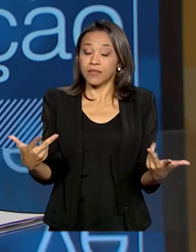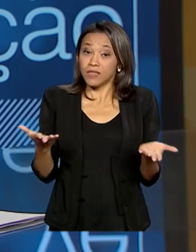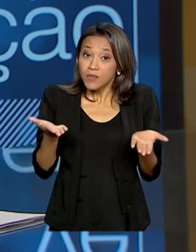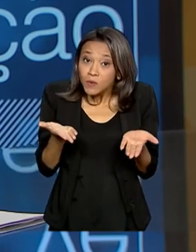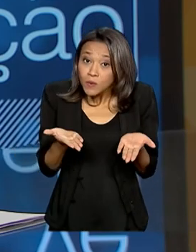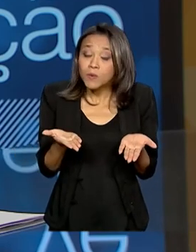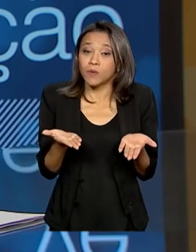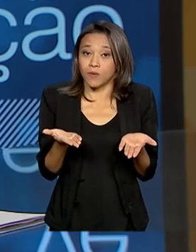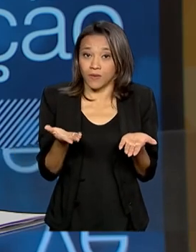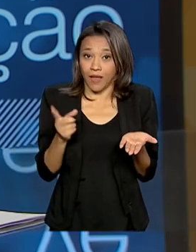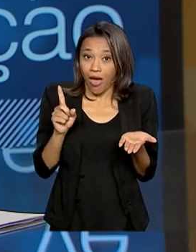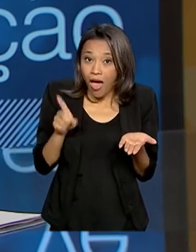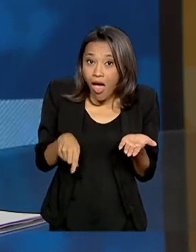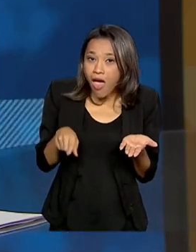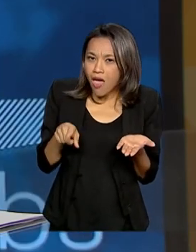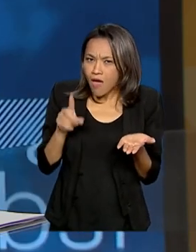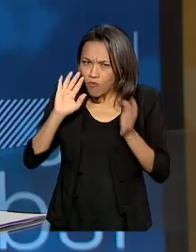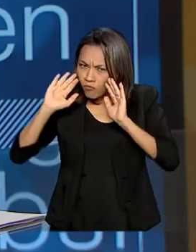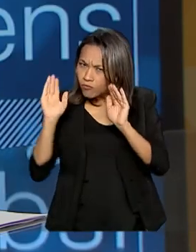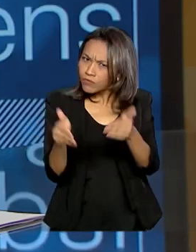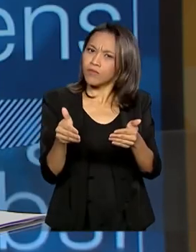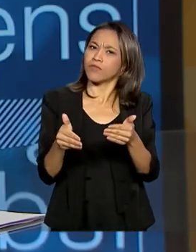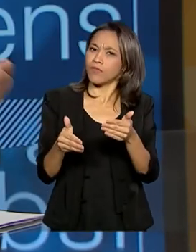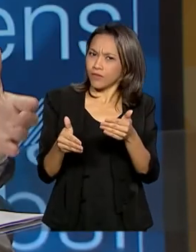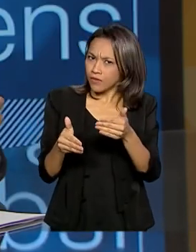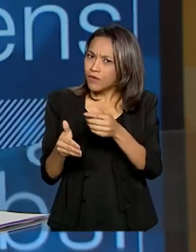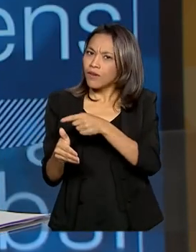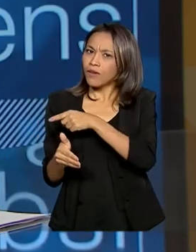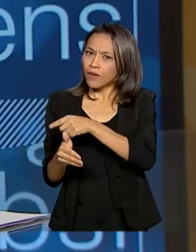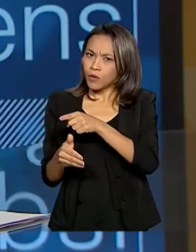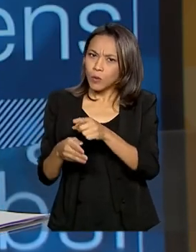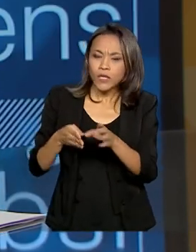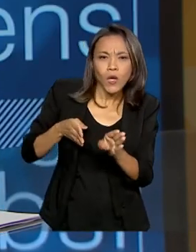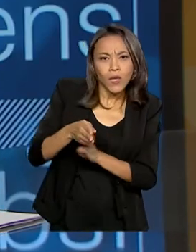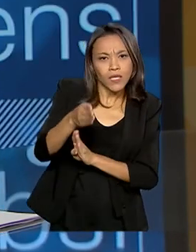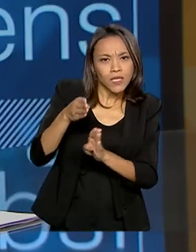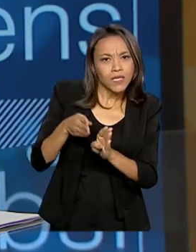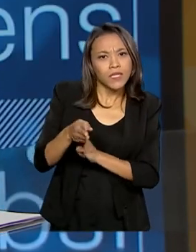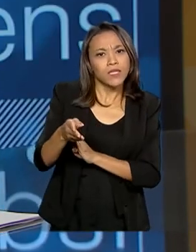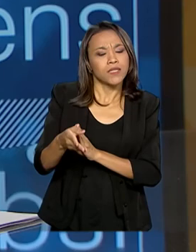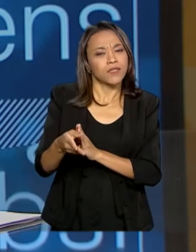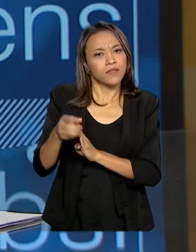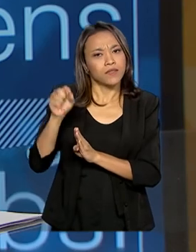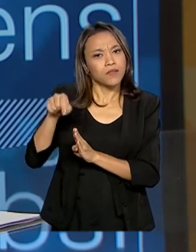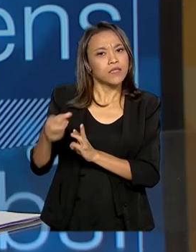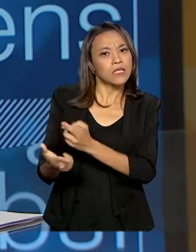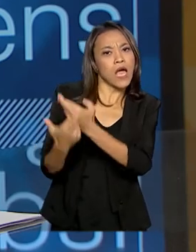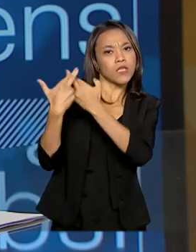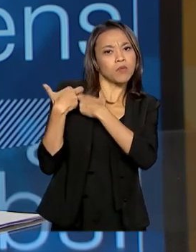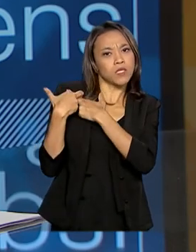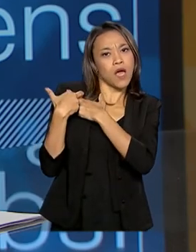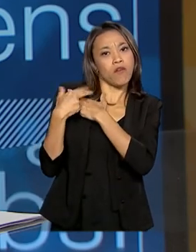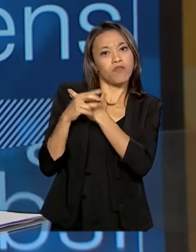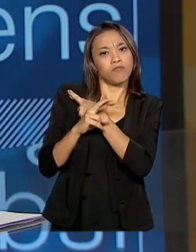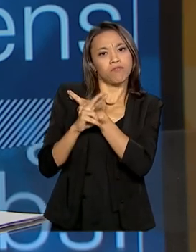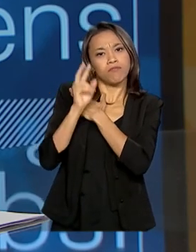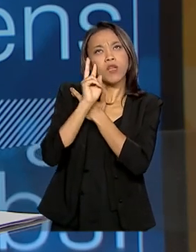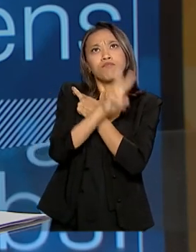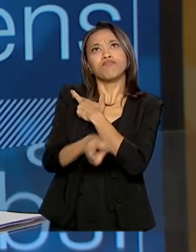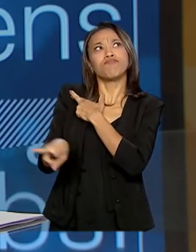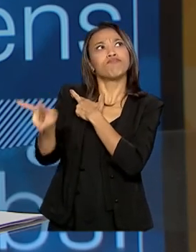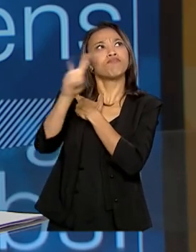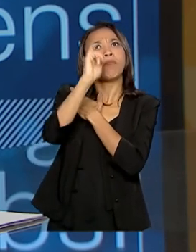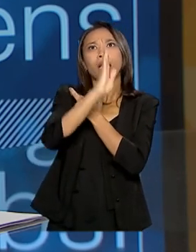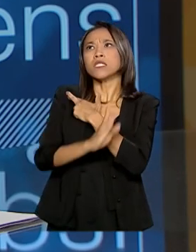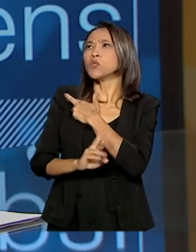está no radar do ICMBio, quer dizer, como um princípio norteador ali, ser responsável por um Brasil que tem